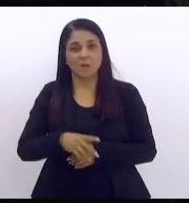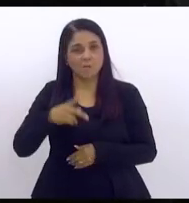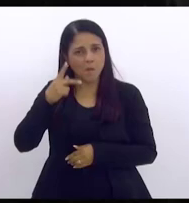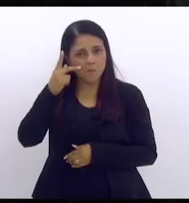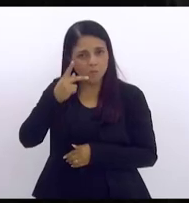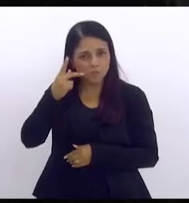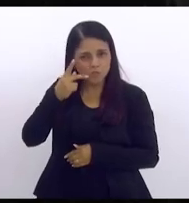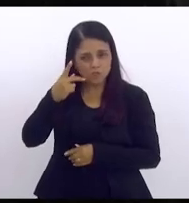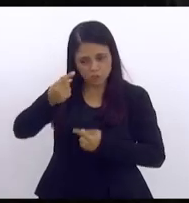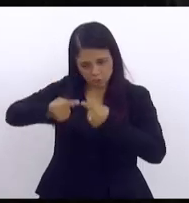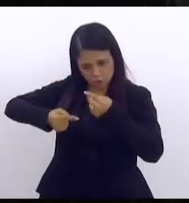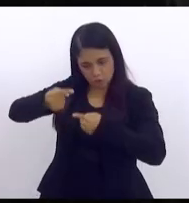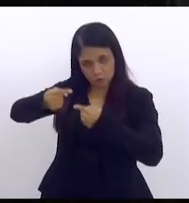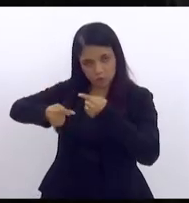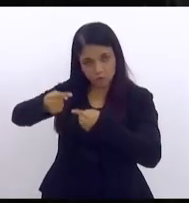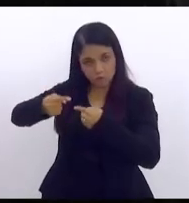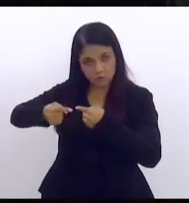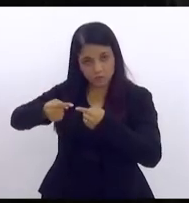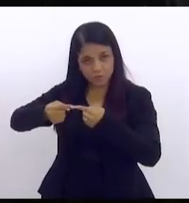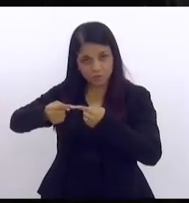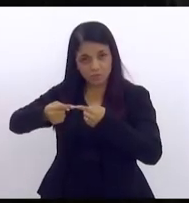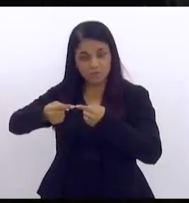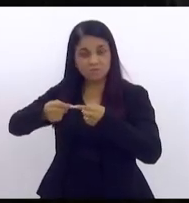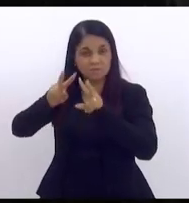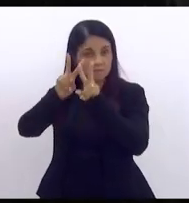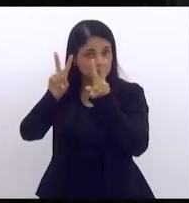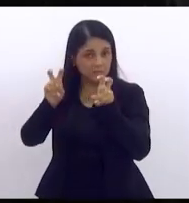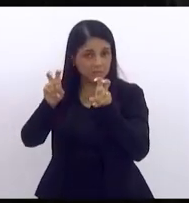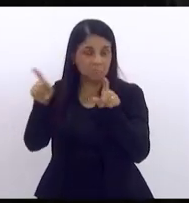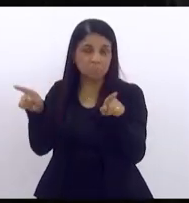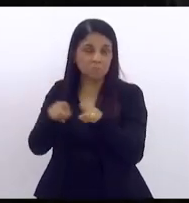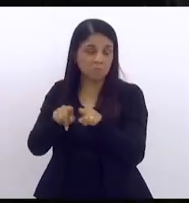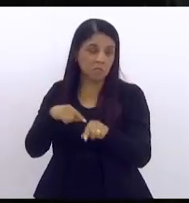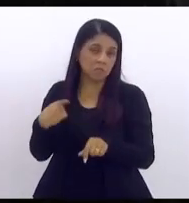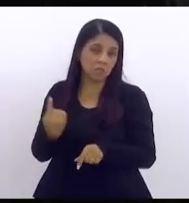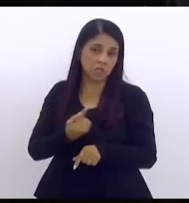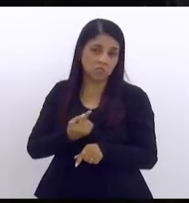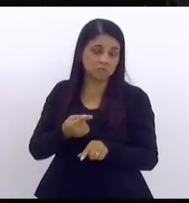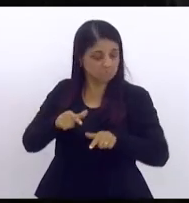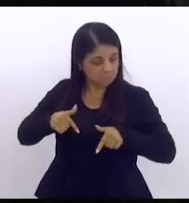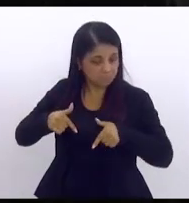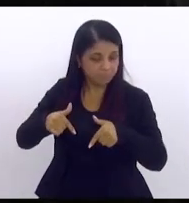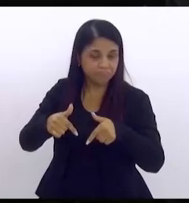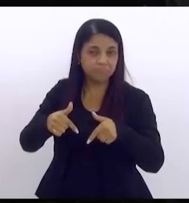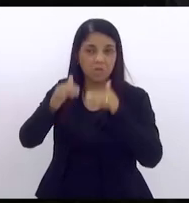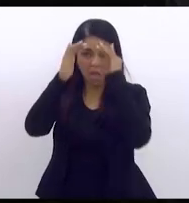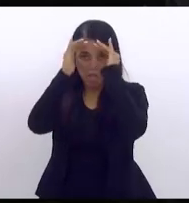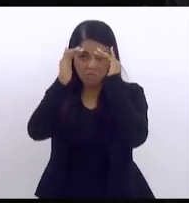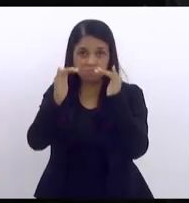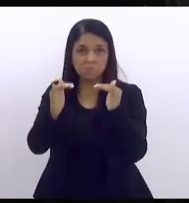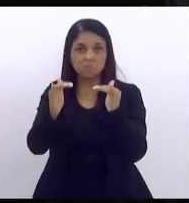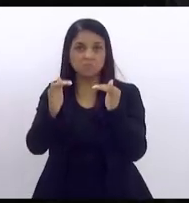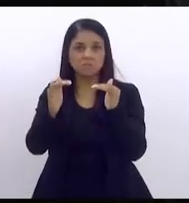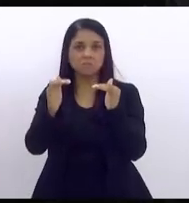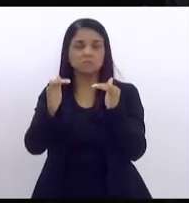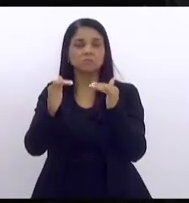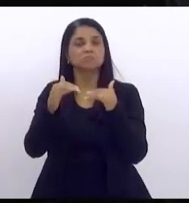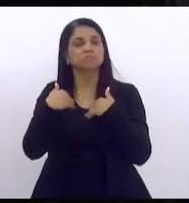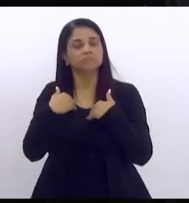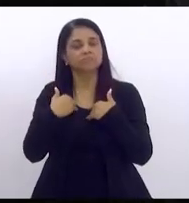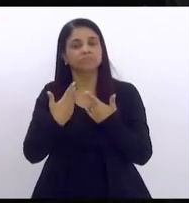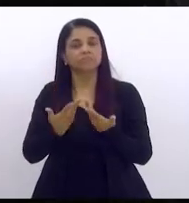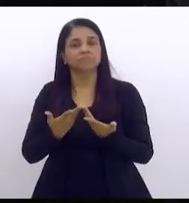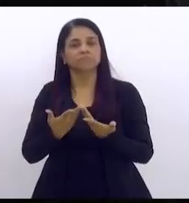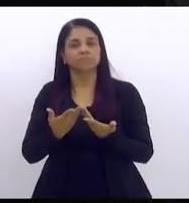discutir essas questões a gente também está apto para ir com respeito com cortesia